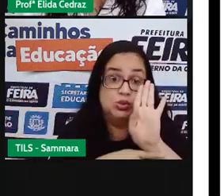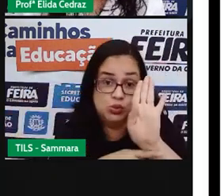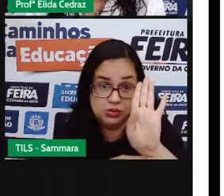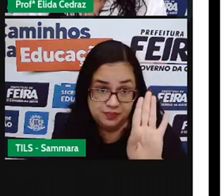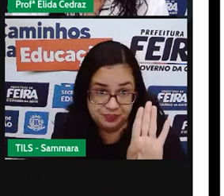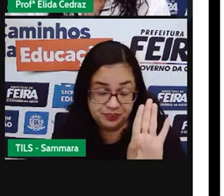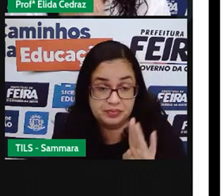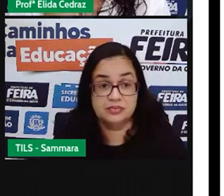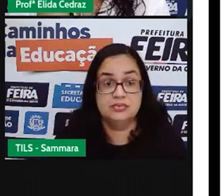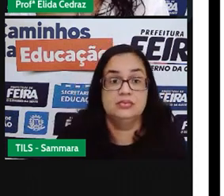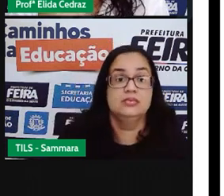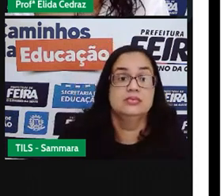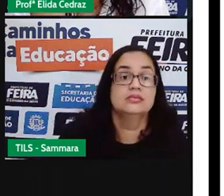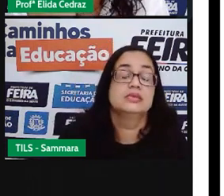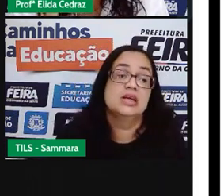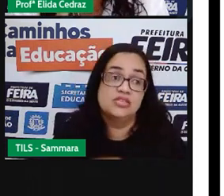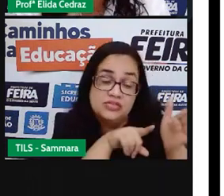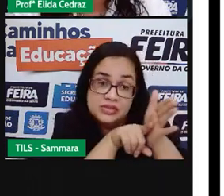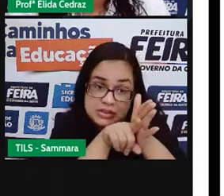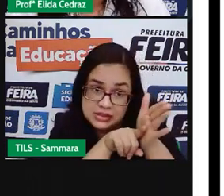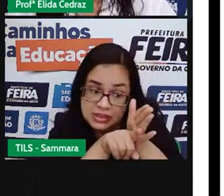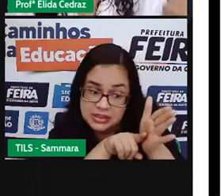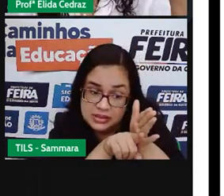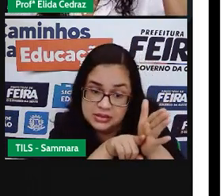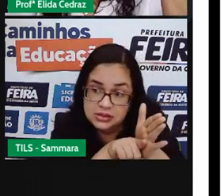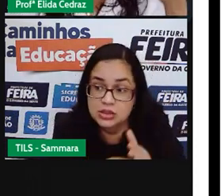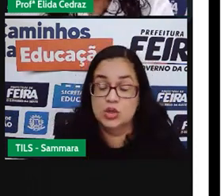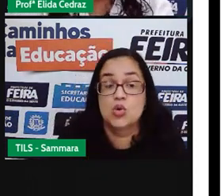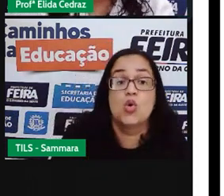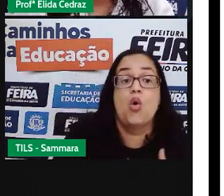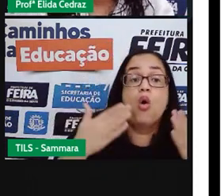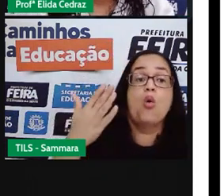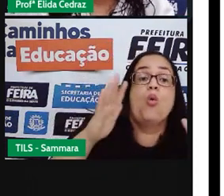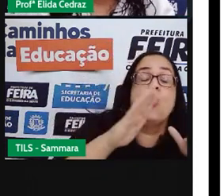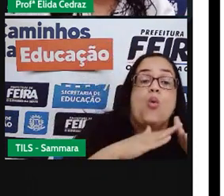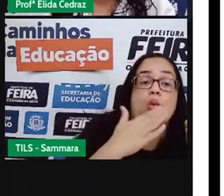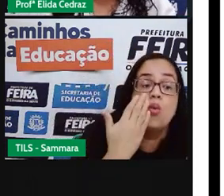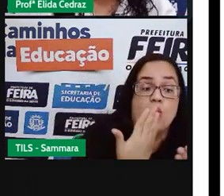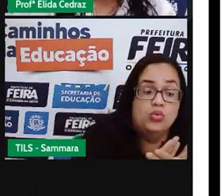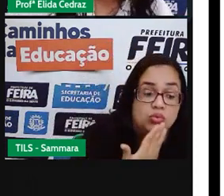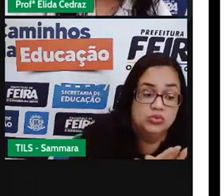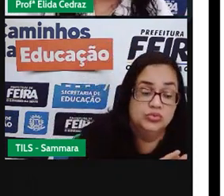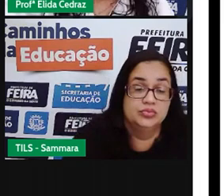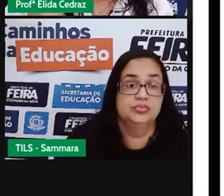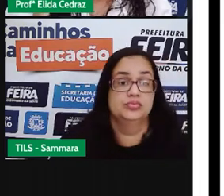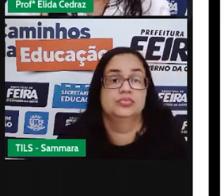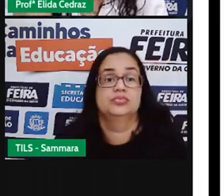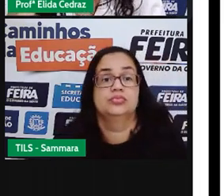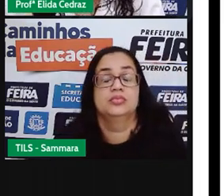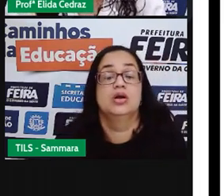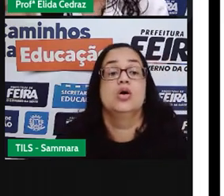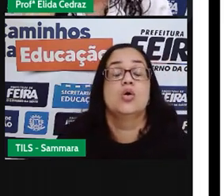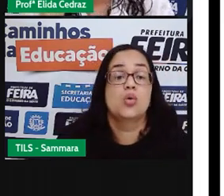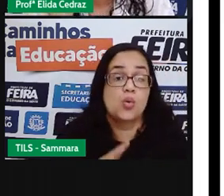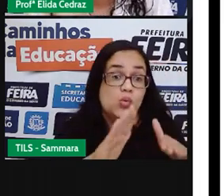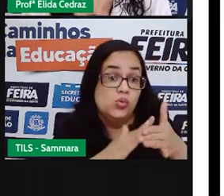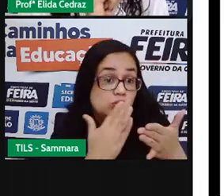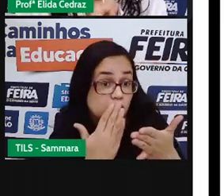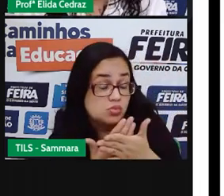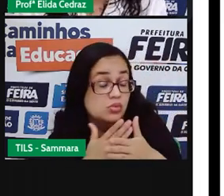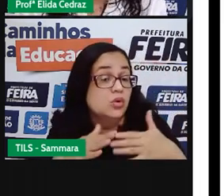ao mesmo tempo, eles estão fiscalizando quais escolas estão adequadas e quais escolas